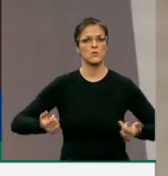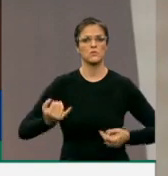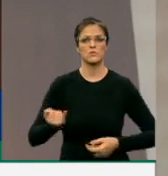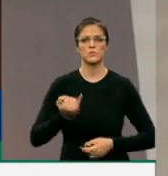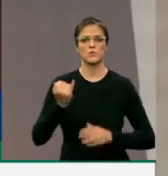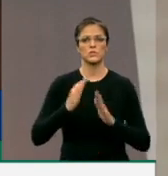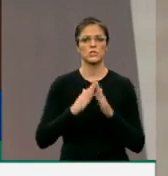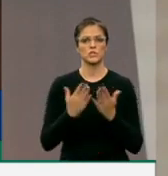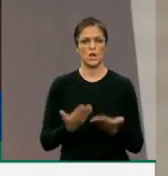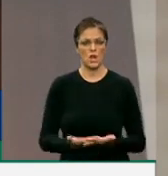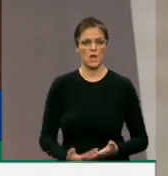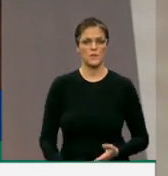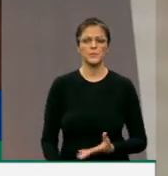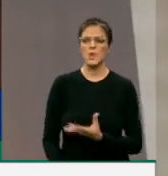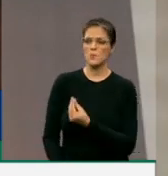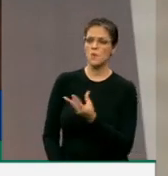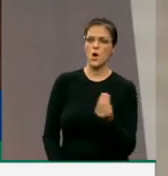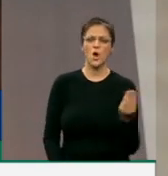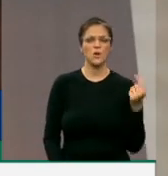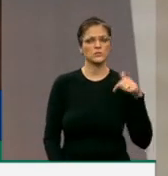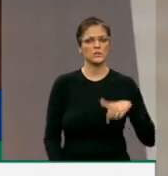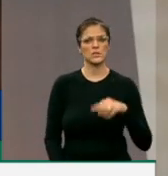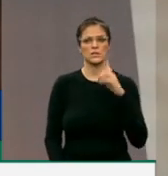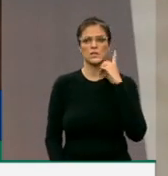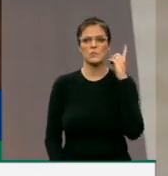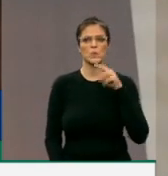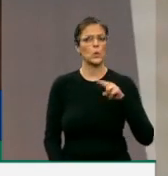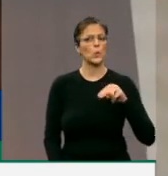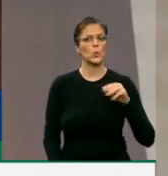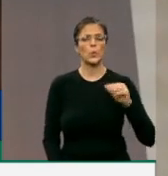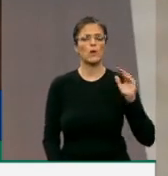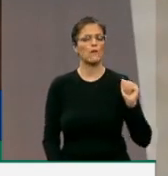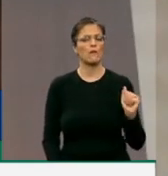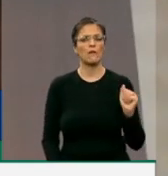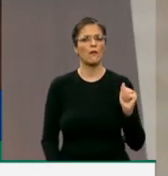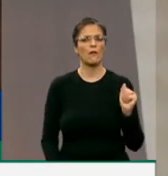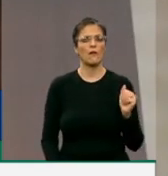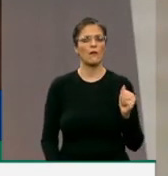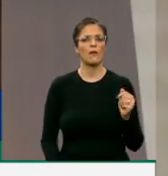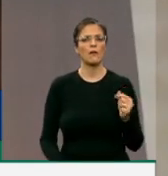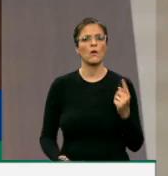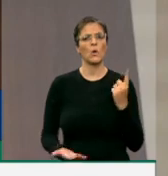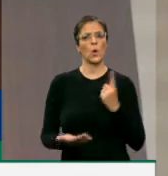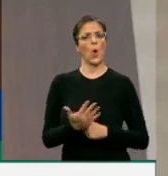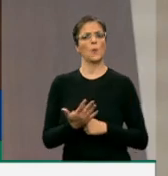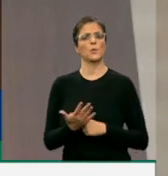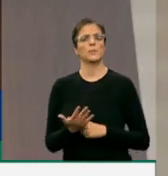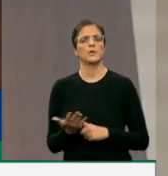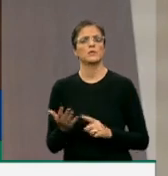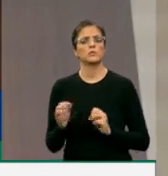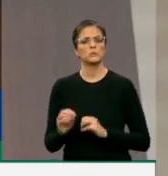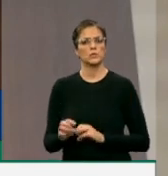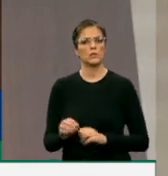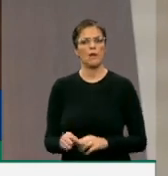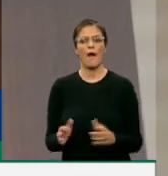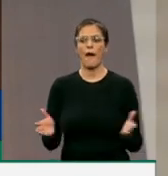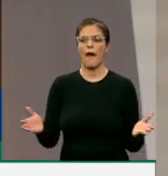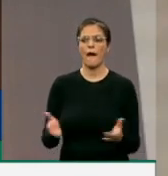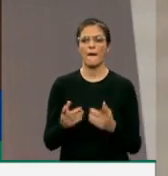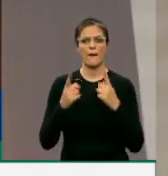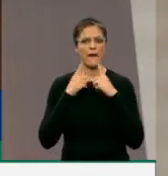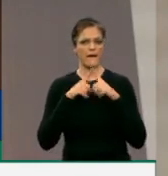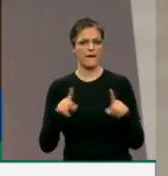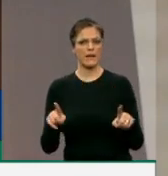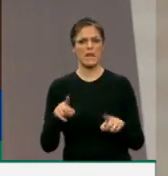que nunca tiveram compromisso com a educação, que criam nesse momento uma perseguição a professores dizendo que não é salário que garante a educação melhor.